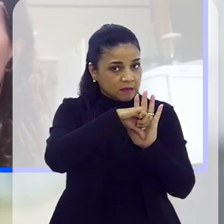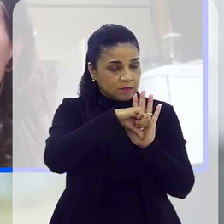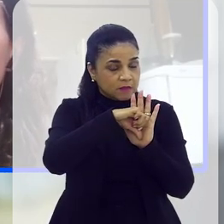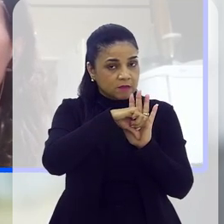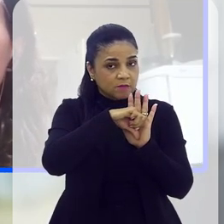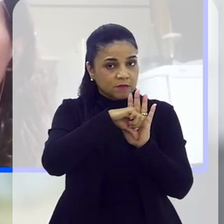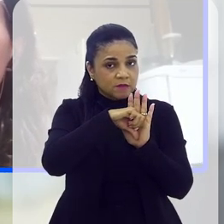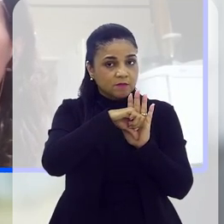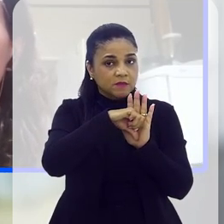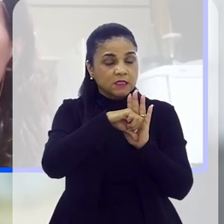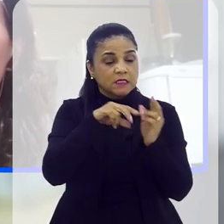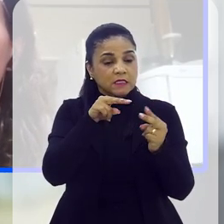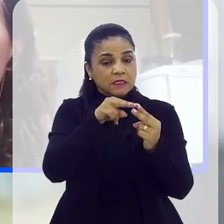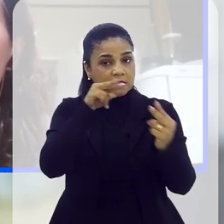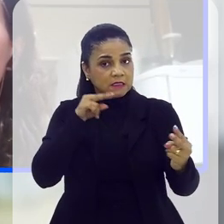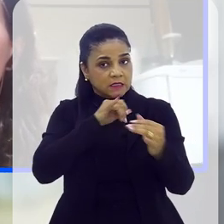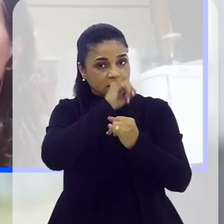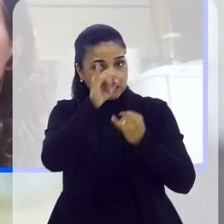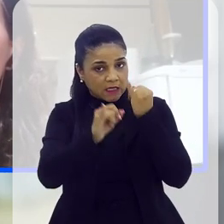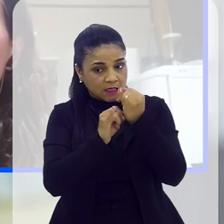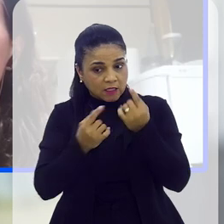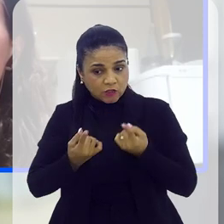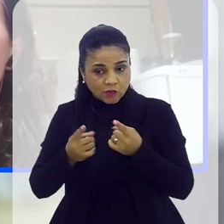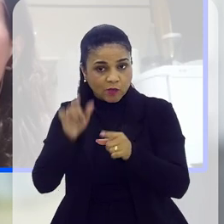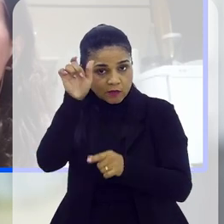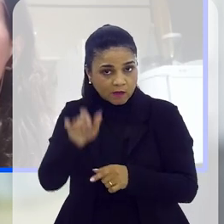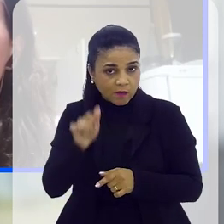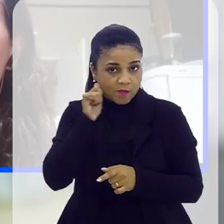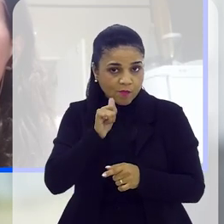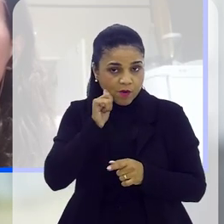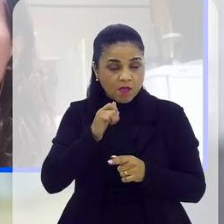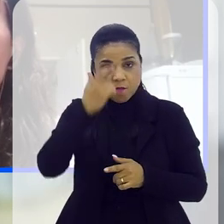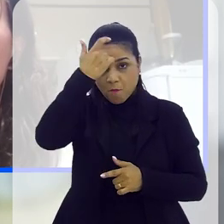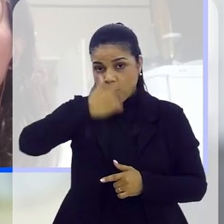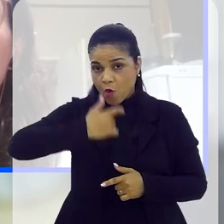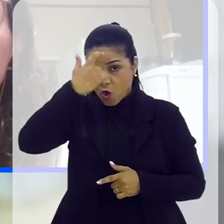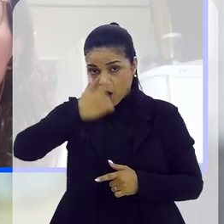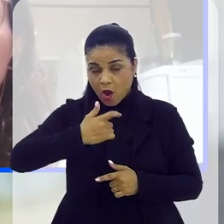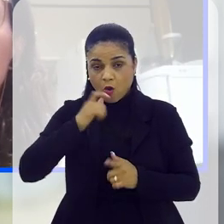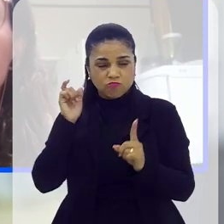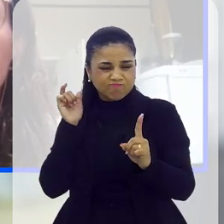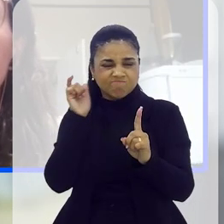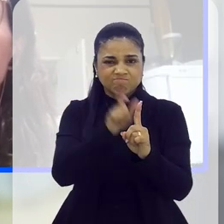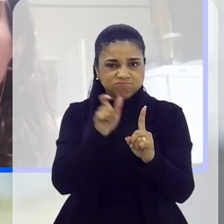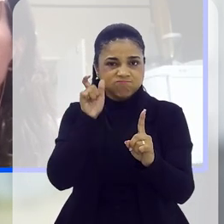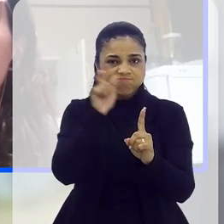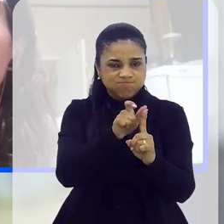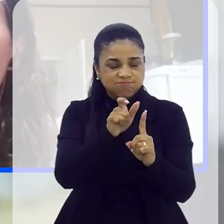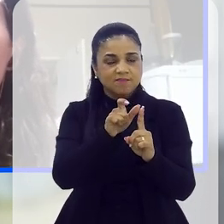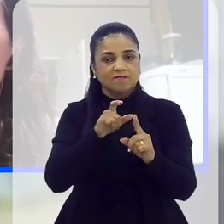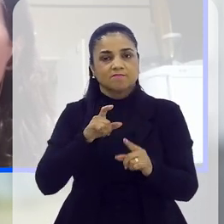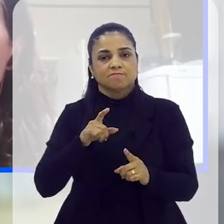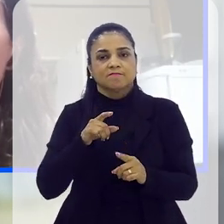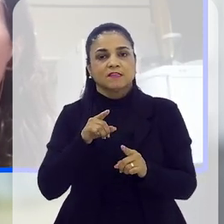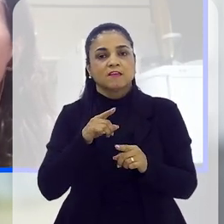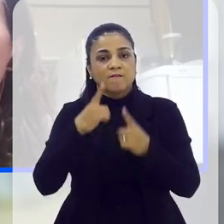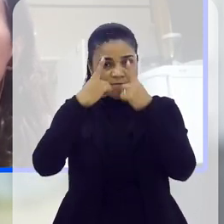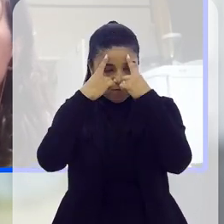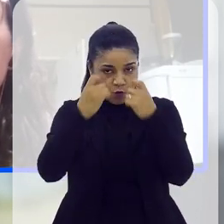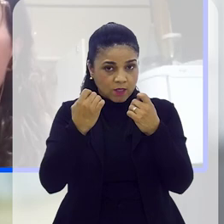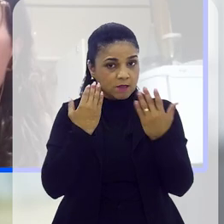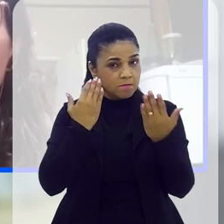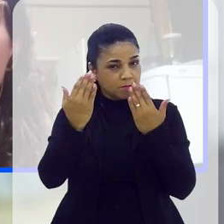cometidos pela internet contra as mulheres são os que envolvem violência moral, injúria, difamação,